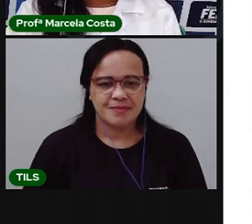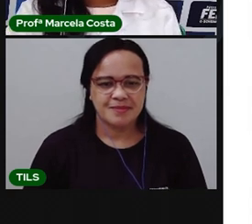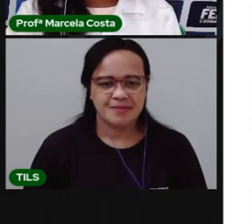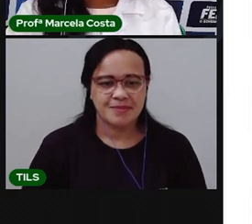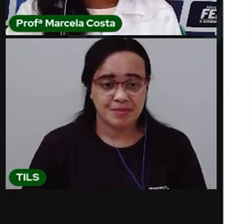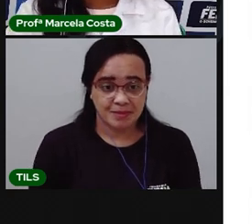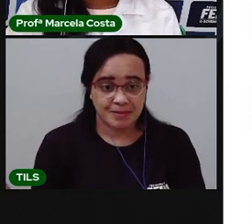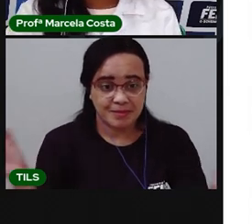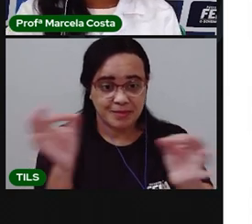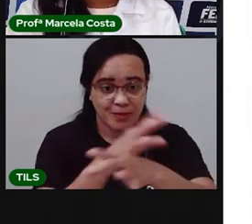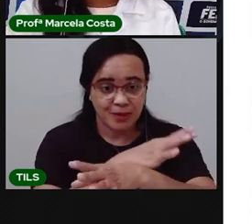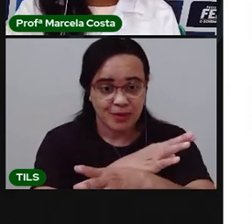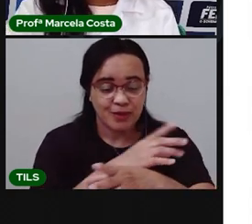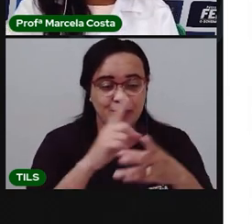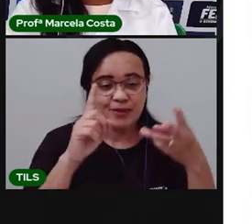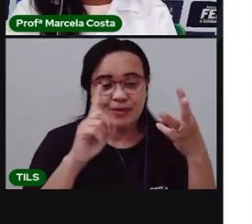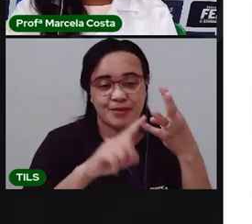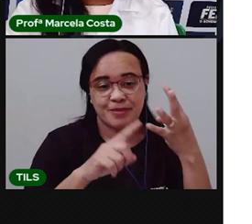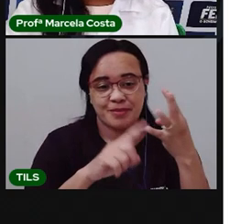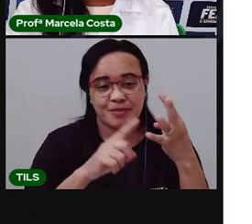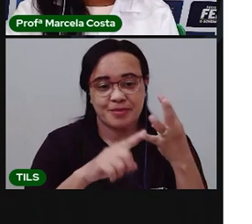Pronto. Vamos para a próxima.